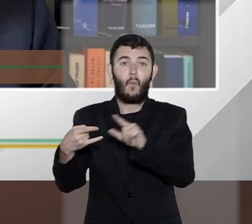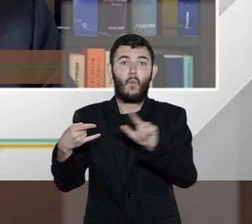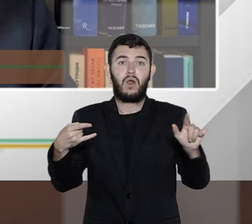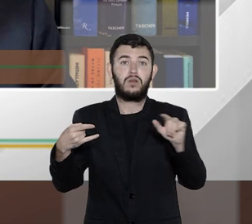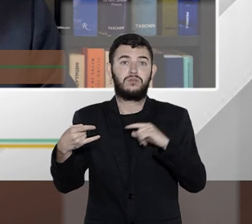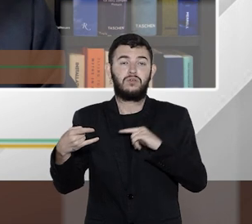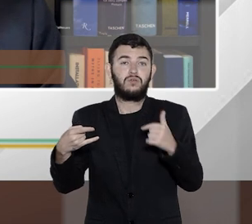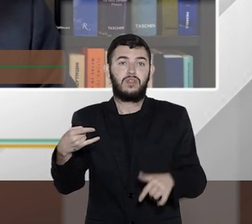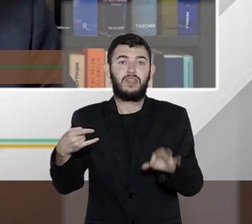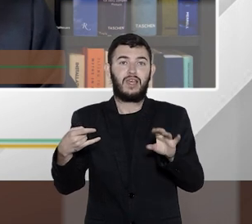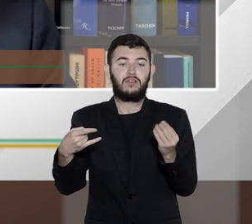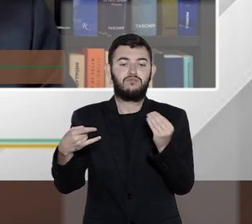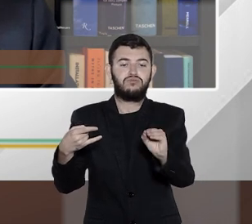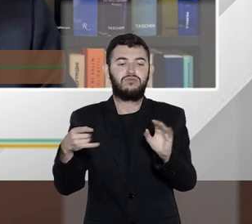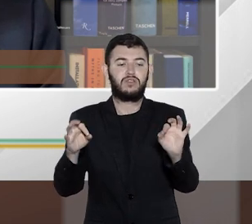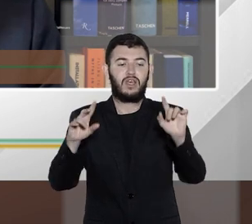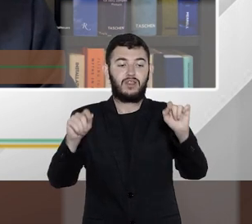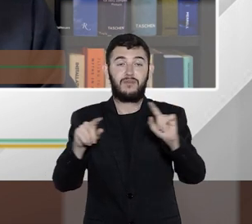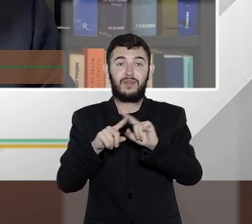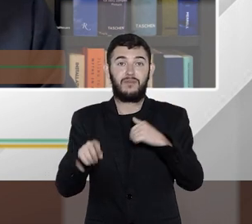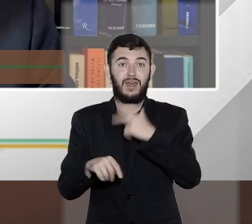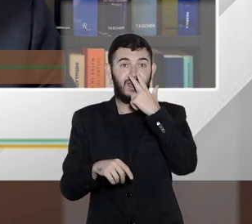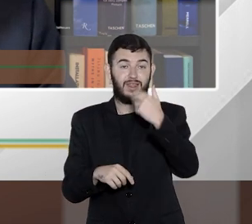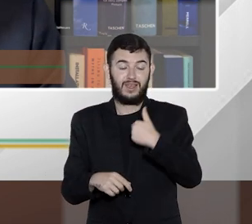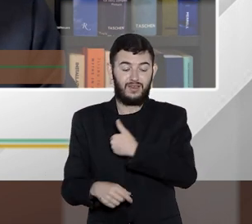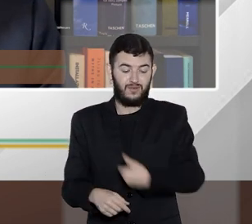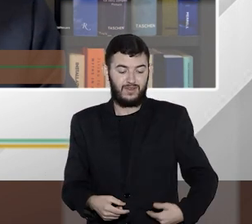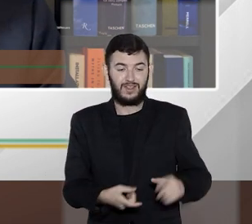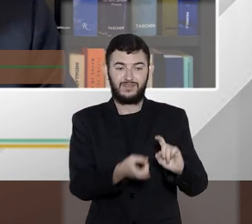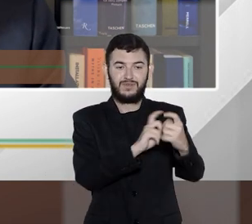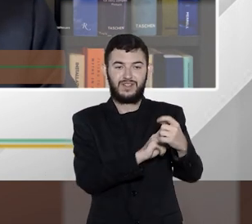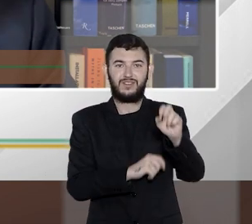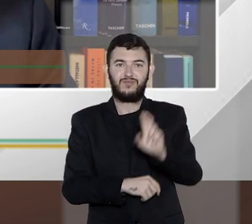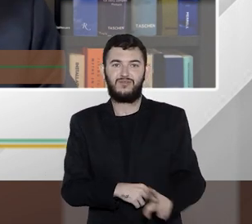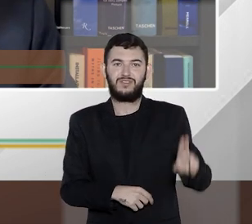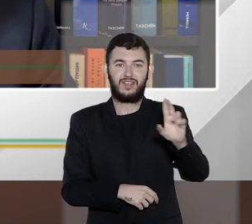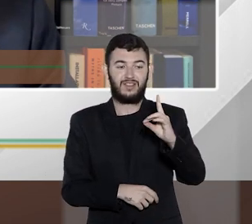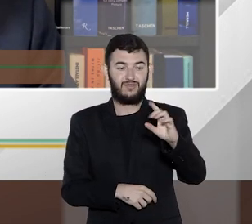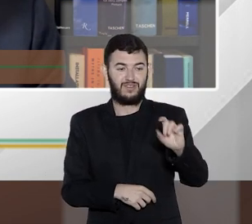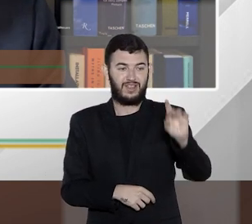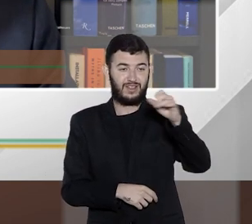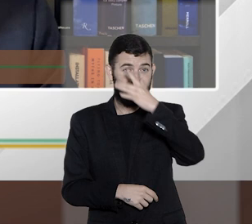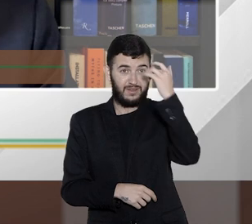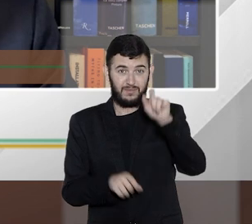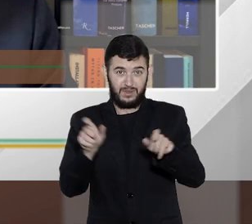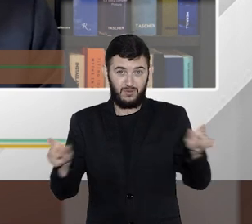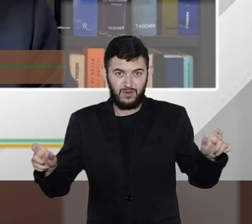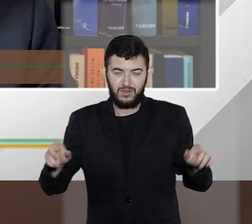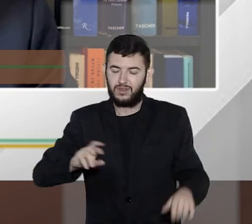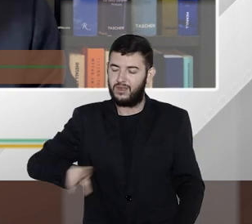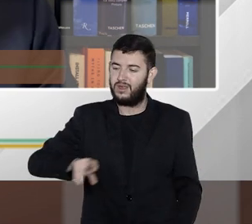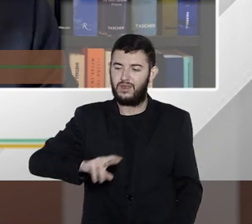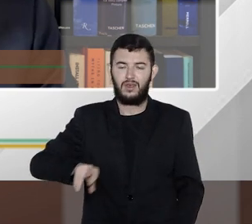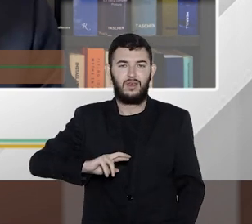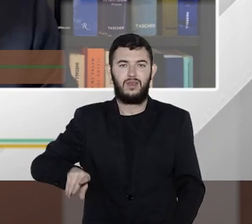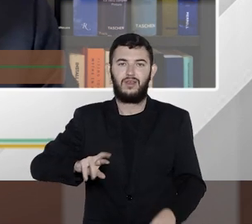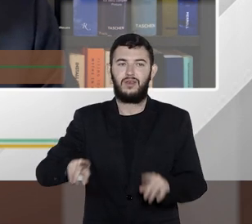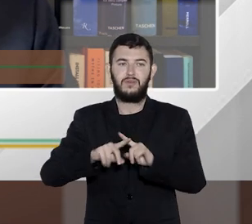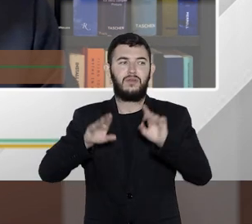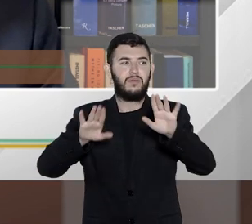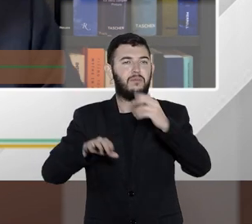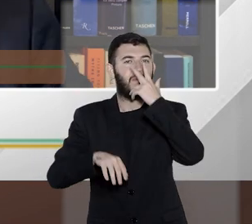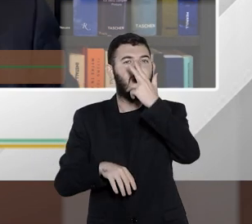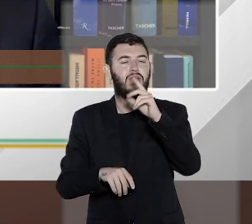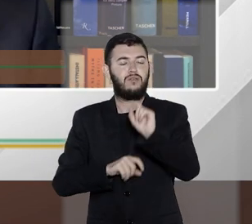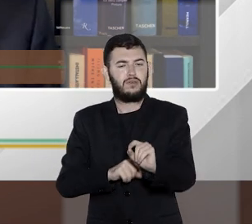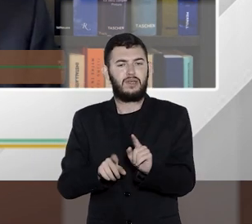dos contribuintes. E isso não, definitivamente, não é verdade. Eu acho que houve um princípio de autolimitação